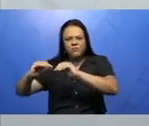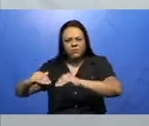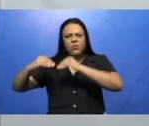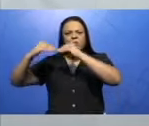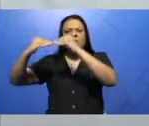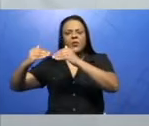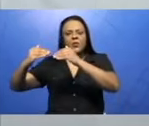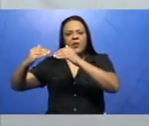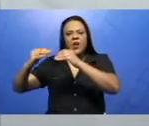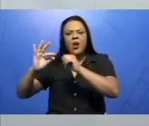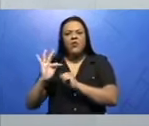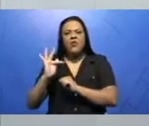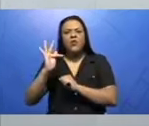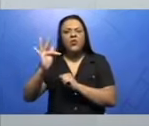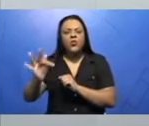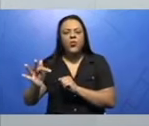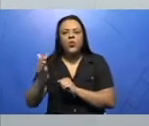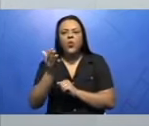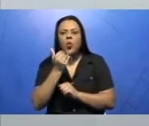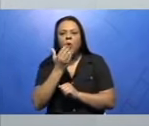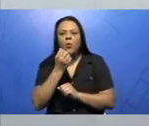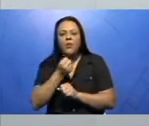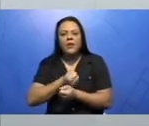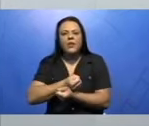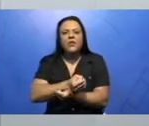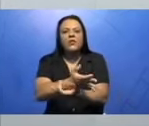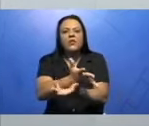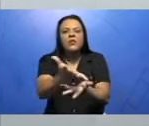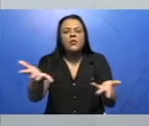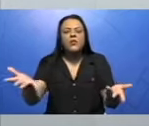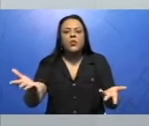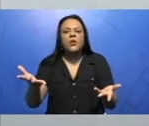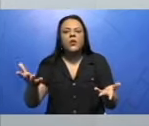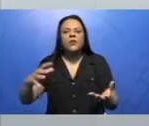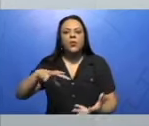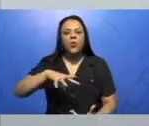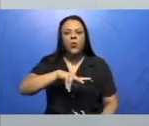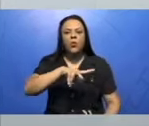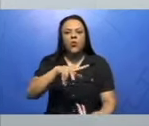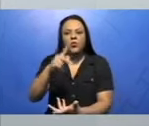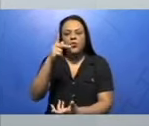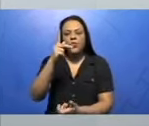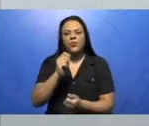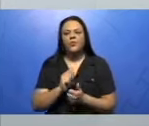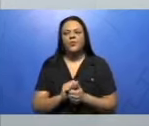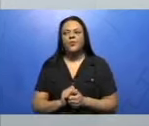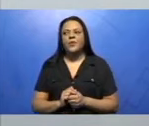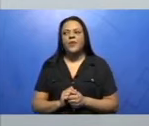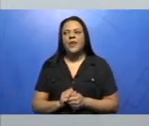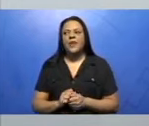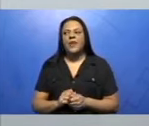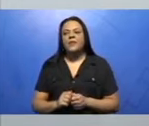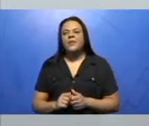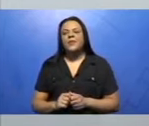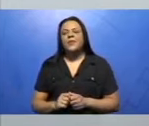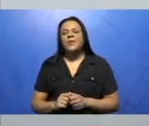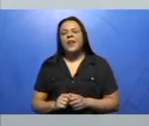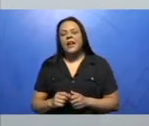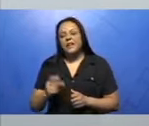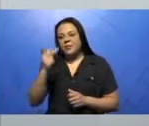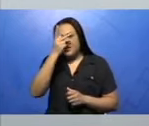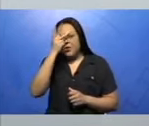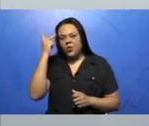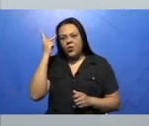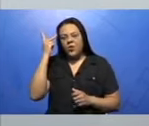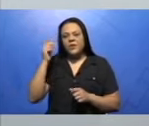o mundo no futuro. Atualmente, 65% da população economicamente ativa está na agropecuária.